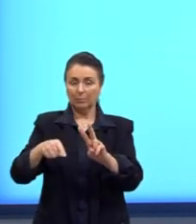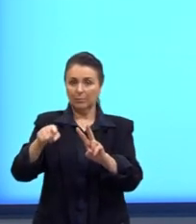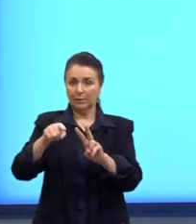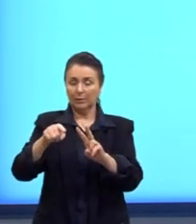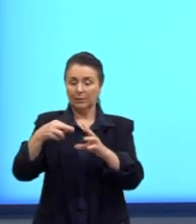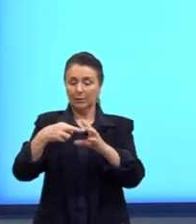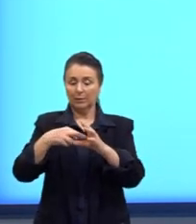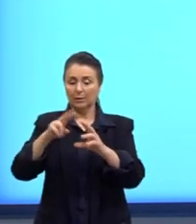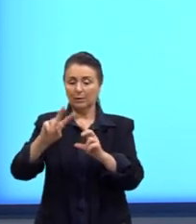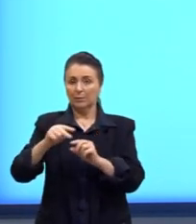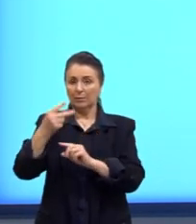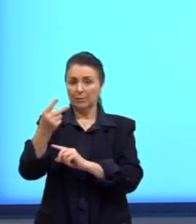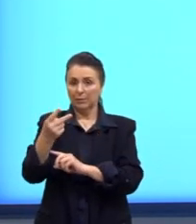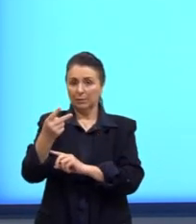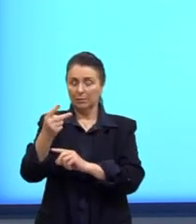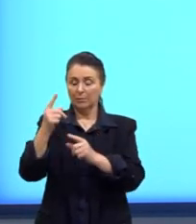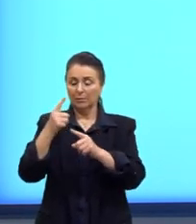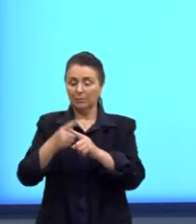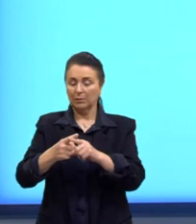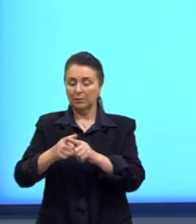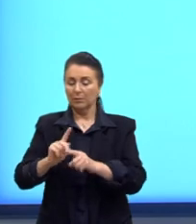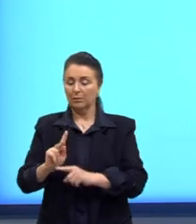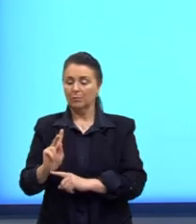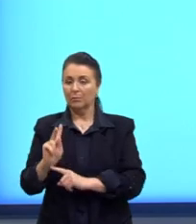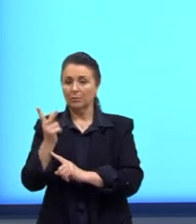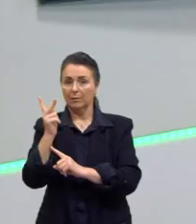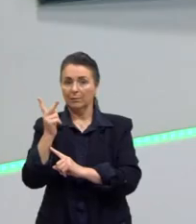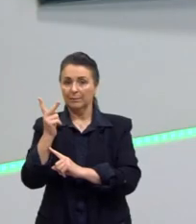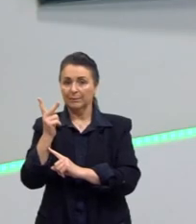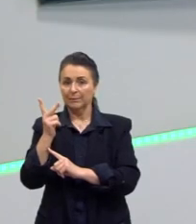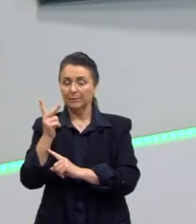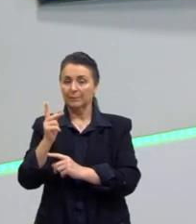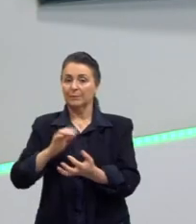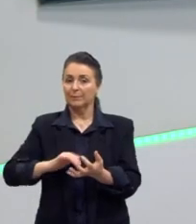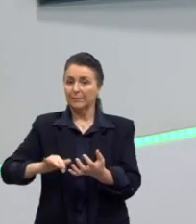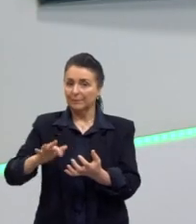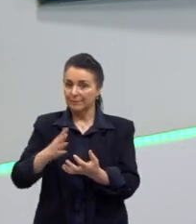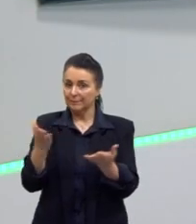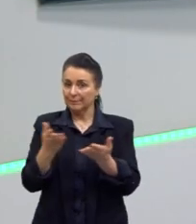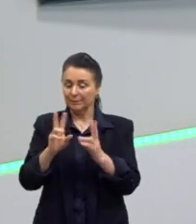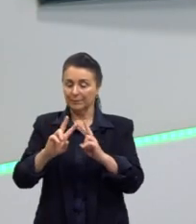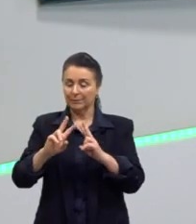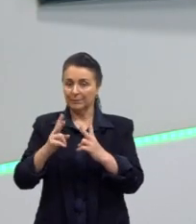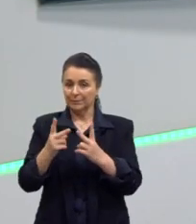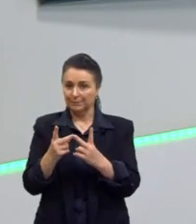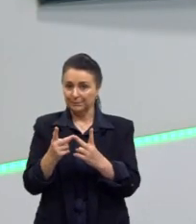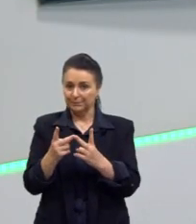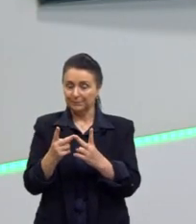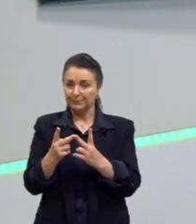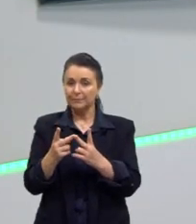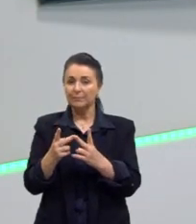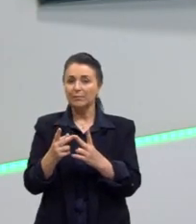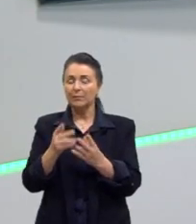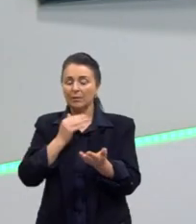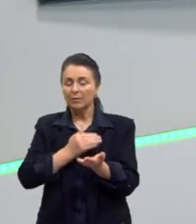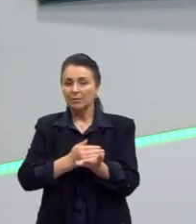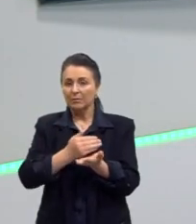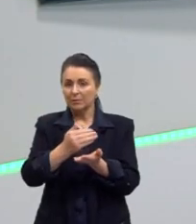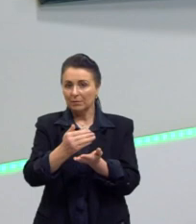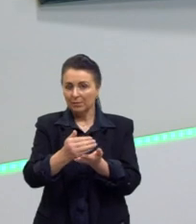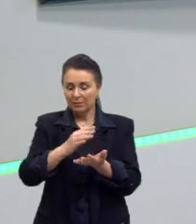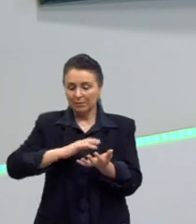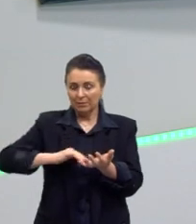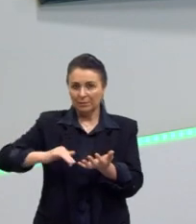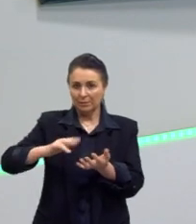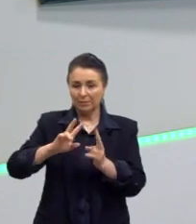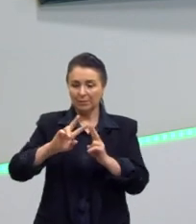h sendo a altura, né? Então, bora lá, vamos calcular então esses volumes aí. Nós vamos começar calculando o